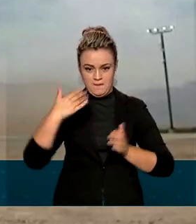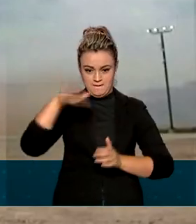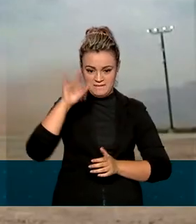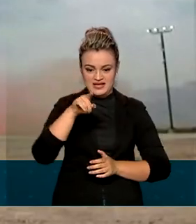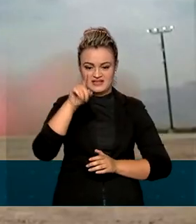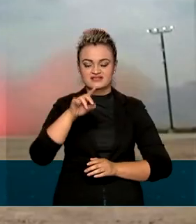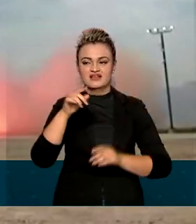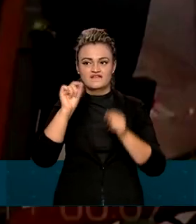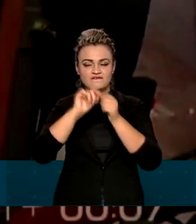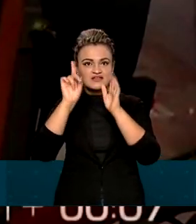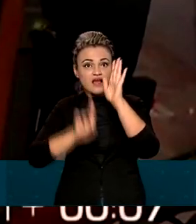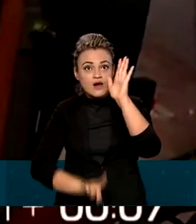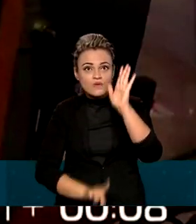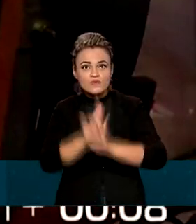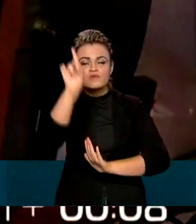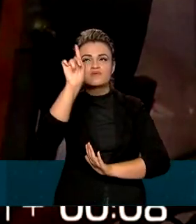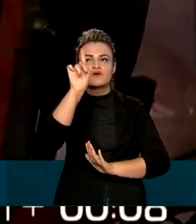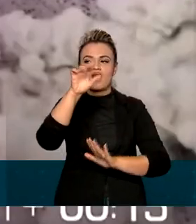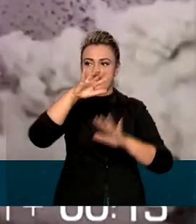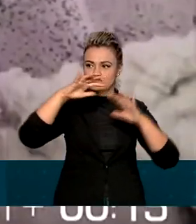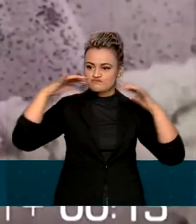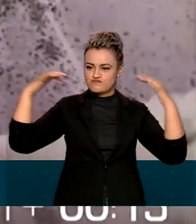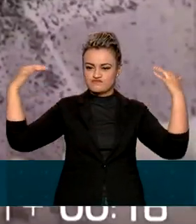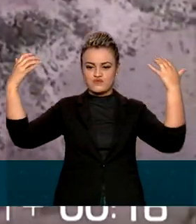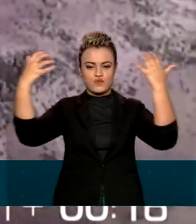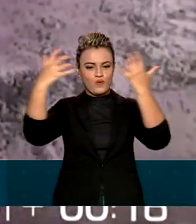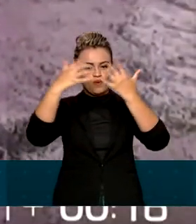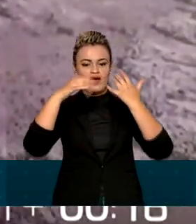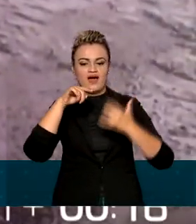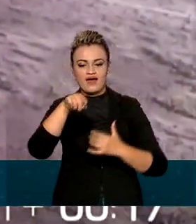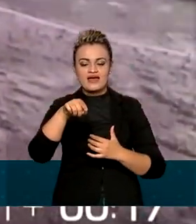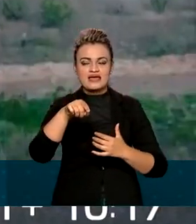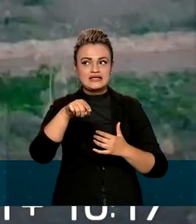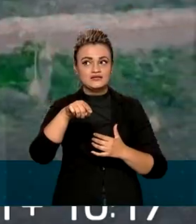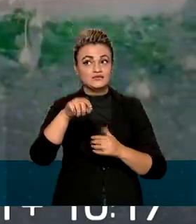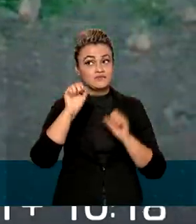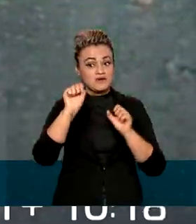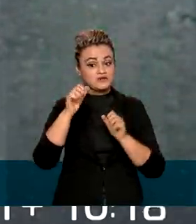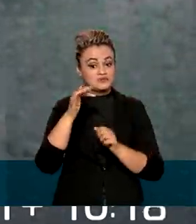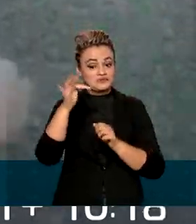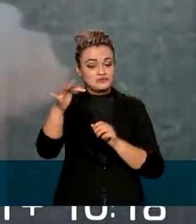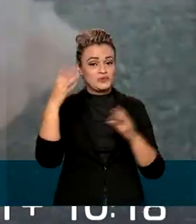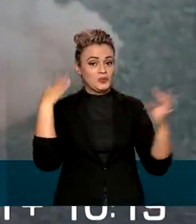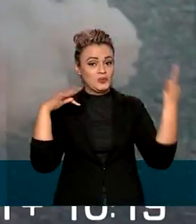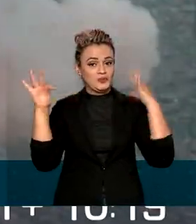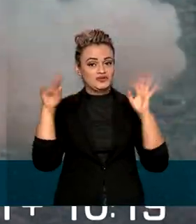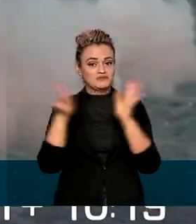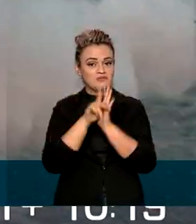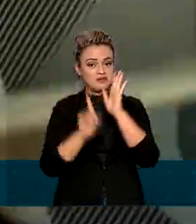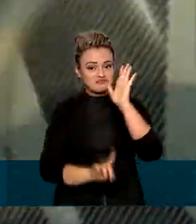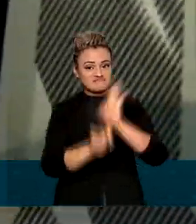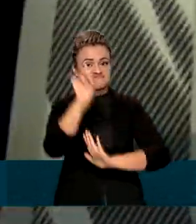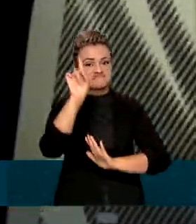realizava uma decolagem civil para o espaço. A aventura que abre caminho para o turismo espacial.